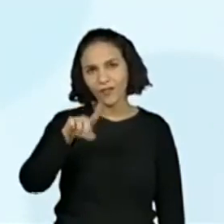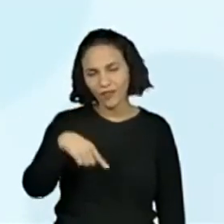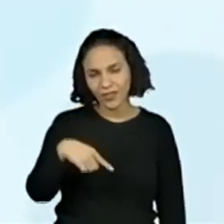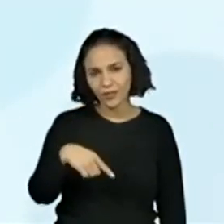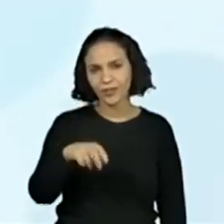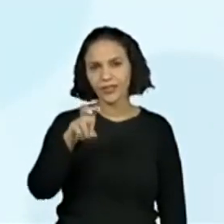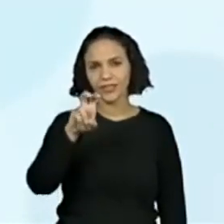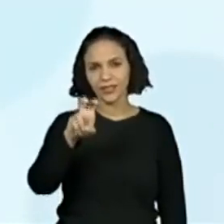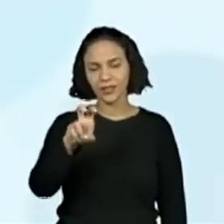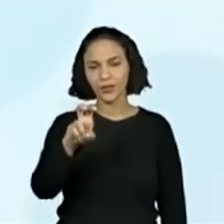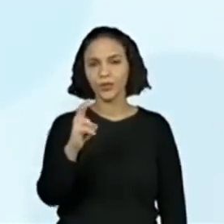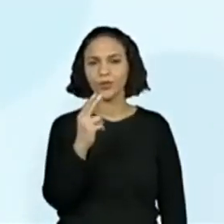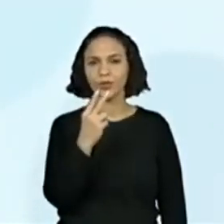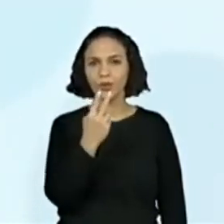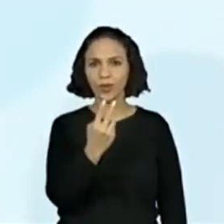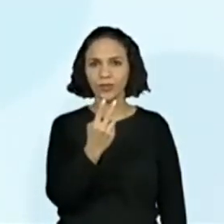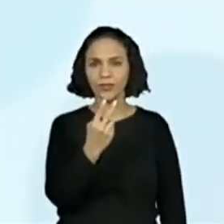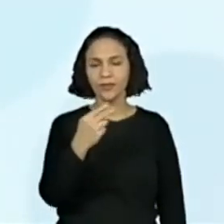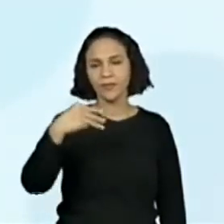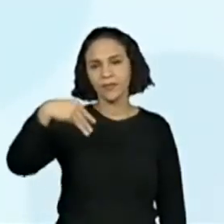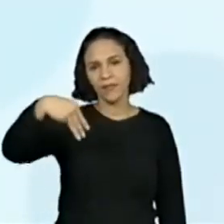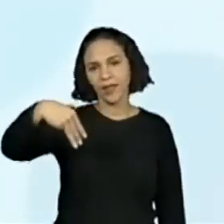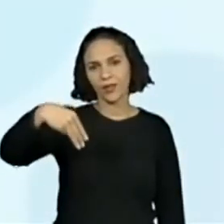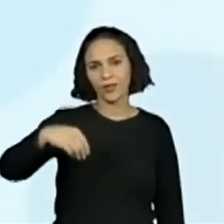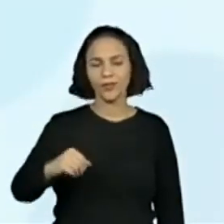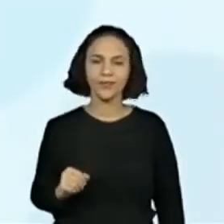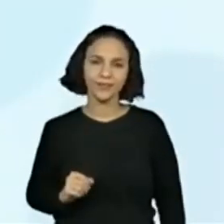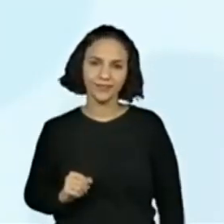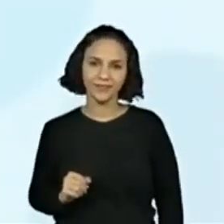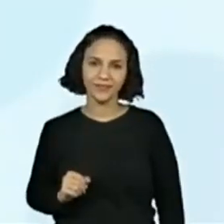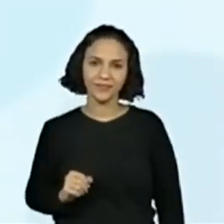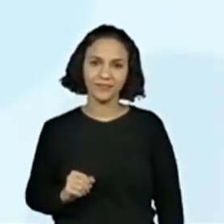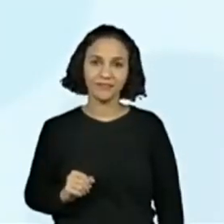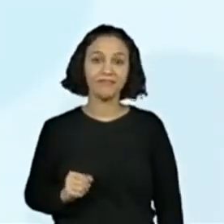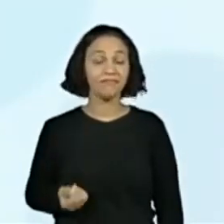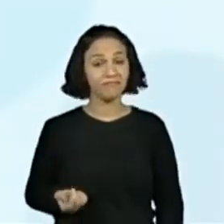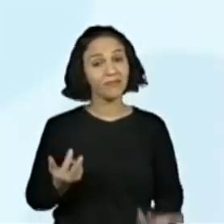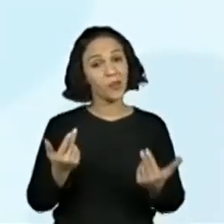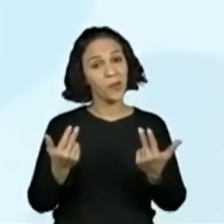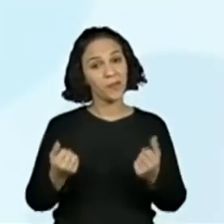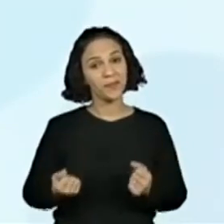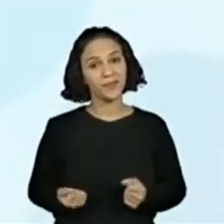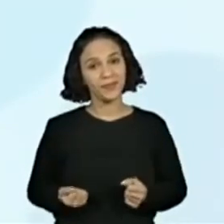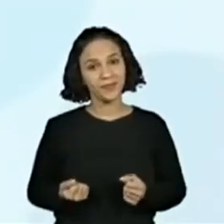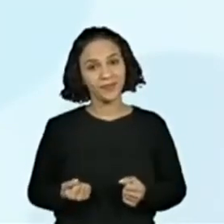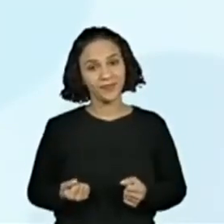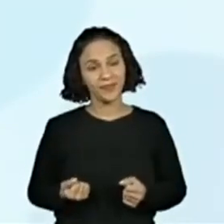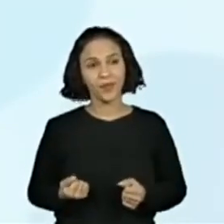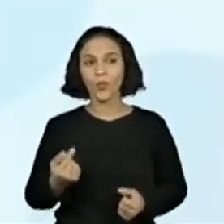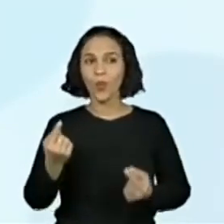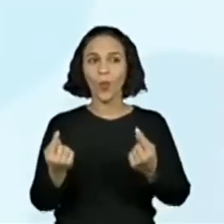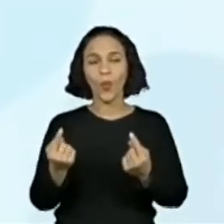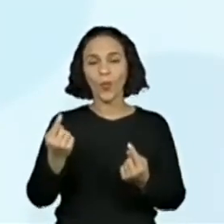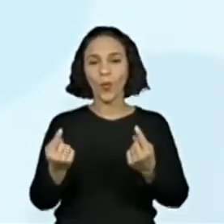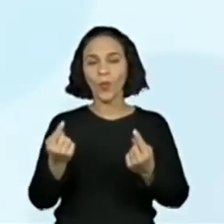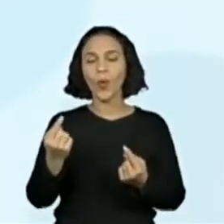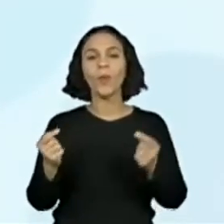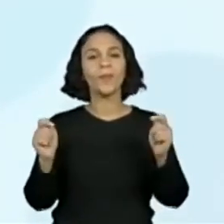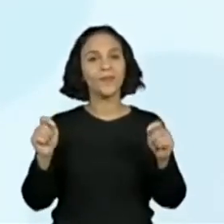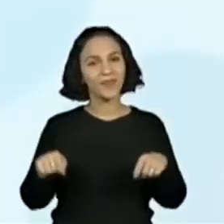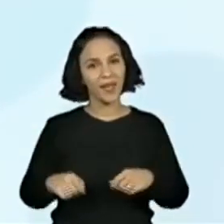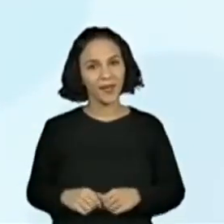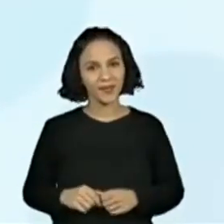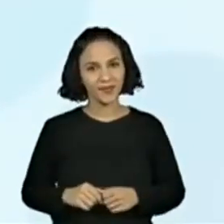1,52 metros. Então, eu posso registrar dessas duas